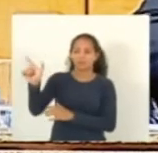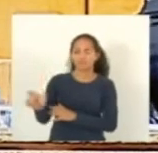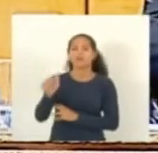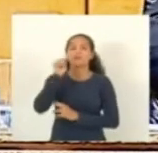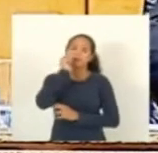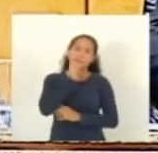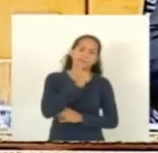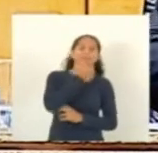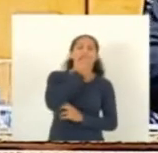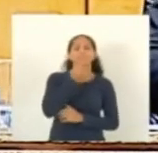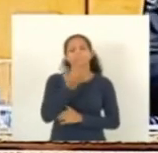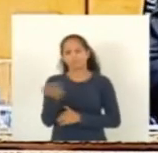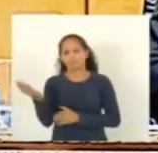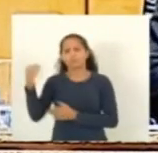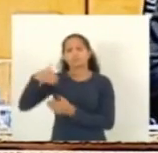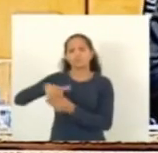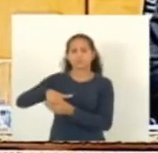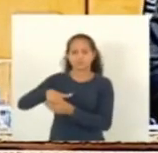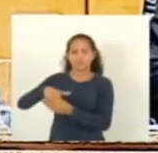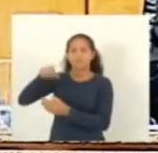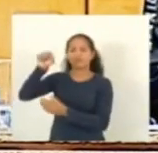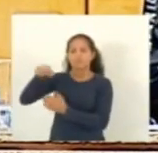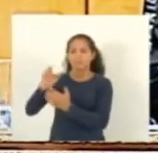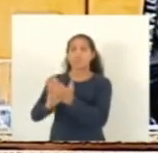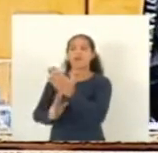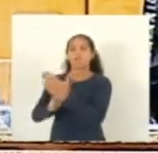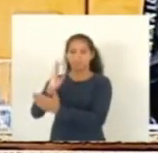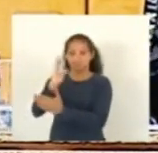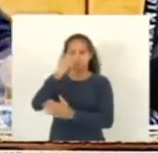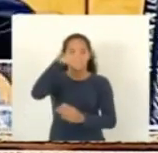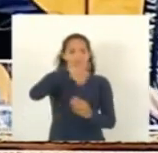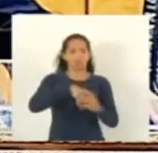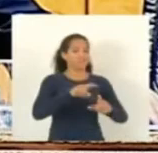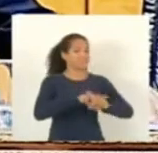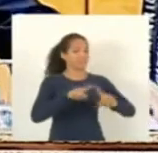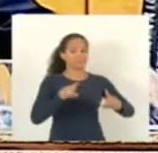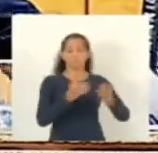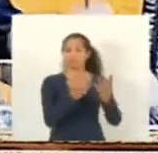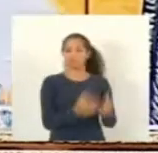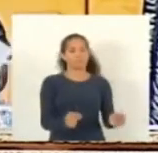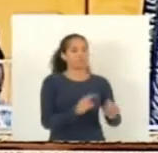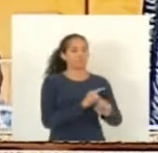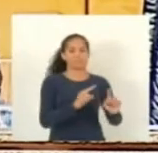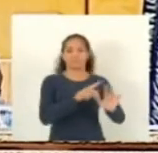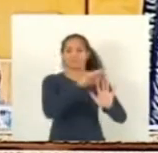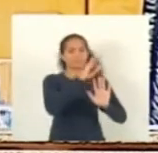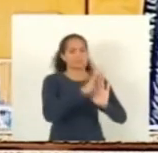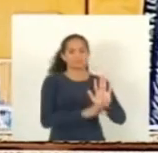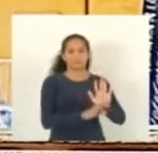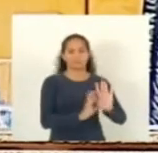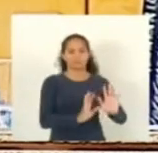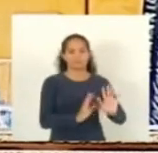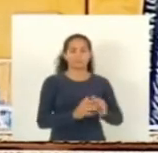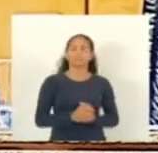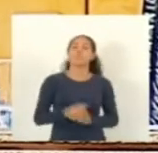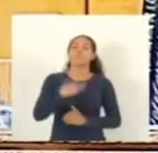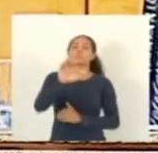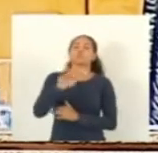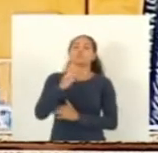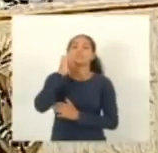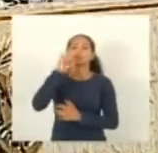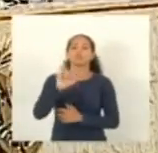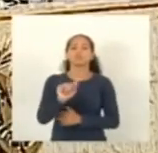deputadas que votarem sim aprova matéria os que votarem não rejeitam a matéria então como vota deputado Adilson